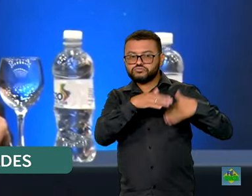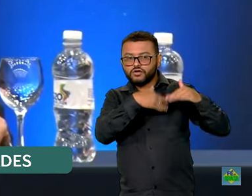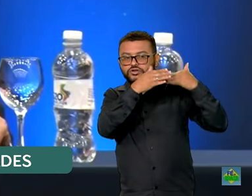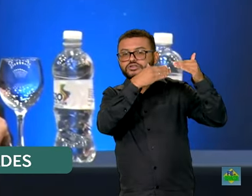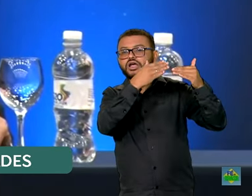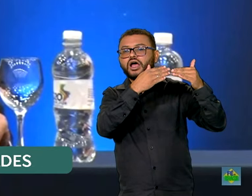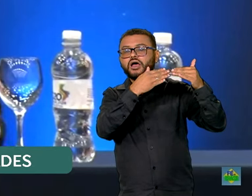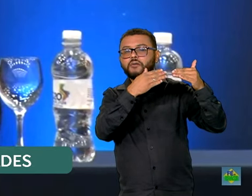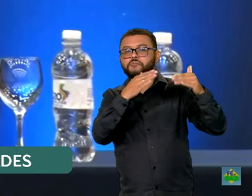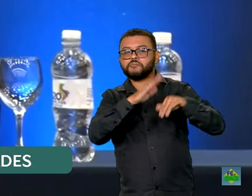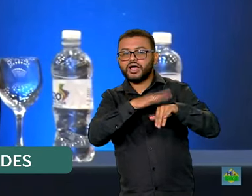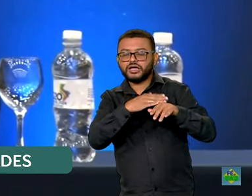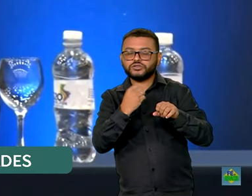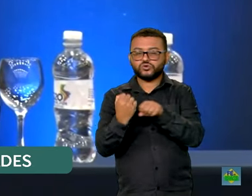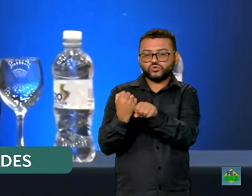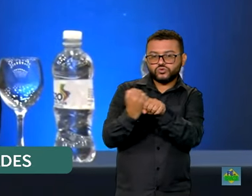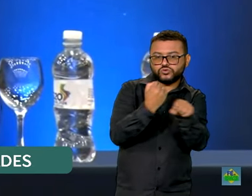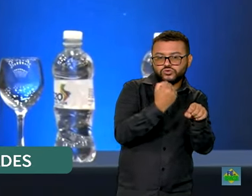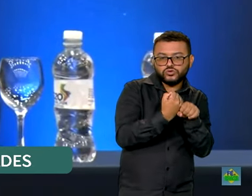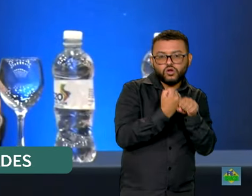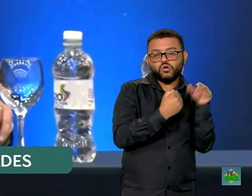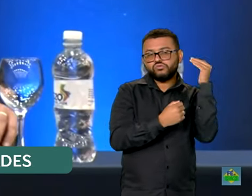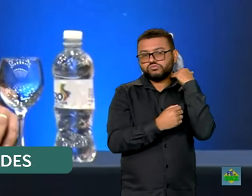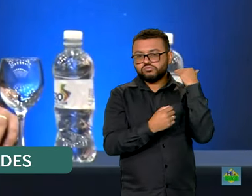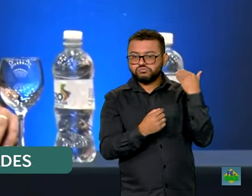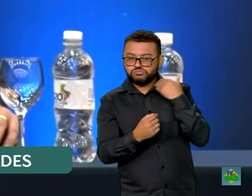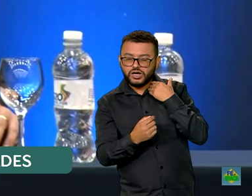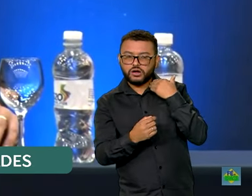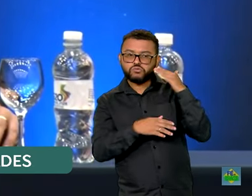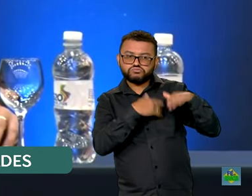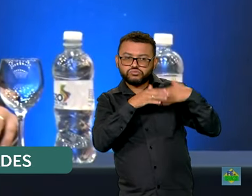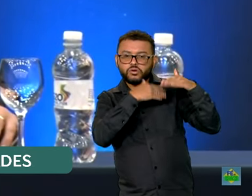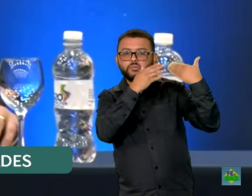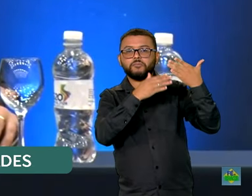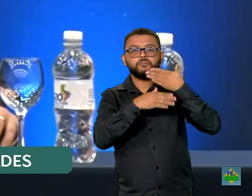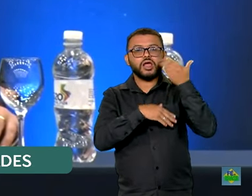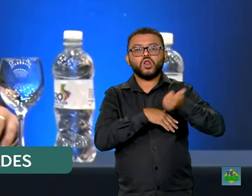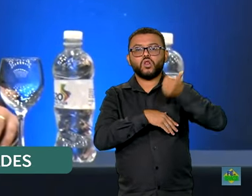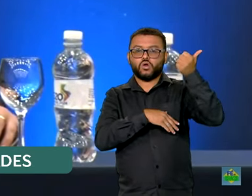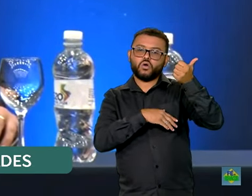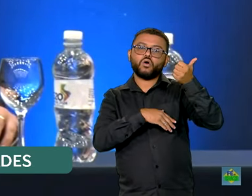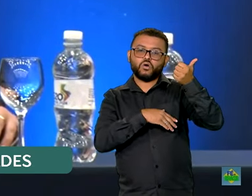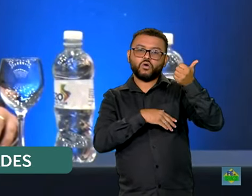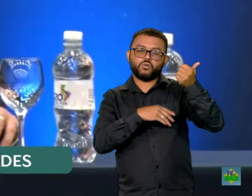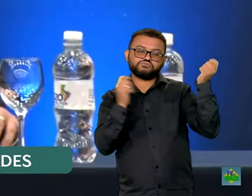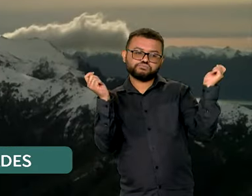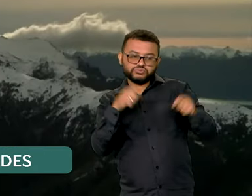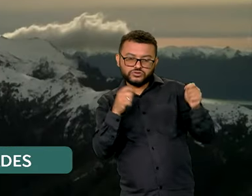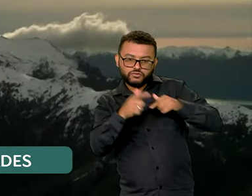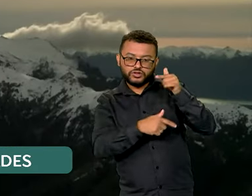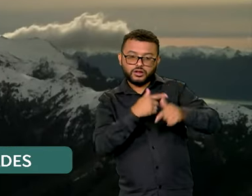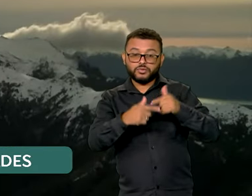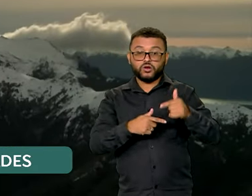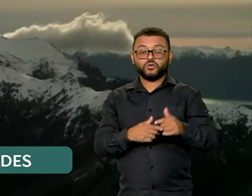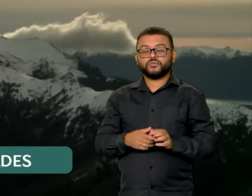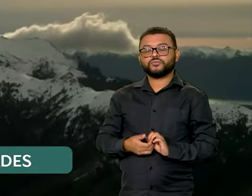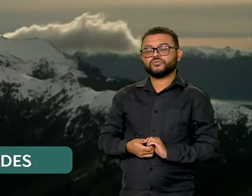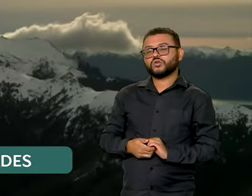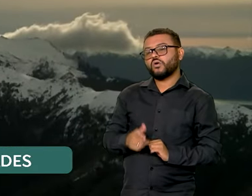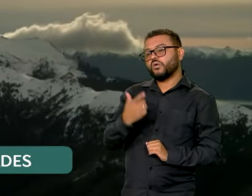reformas para tornar os bancos multilaterais de desenvolvimento maiores, melhores e mais eficazes. Outra